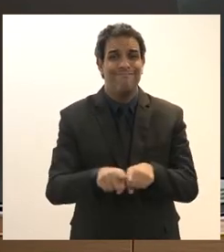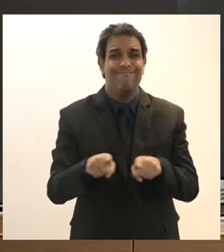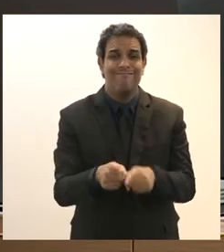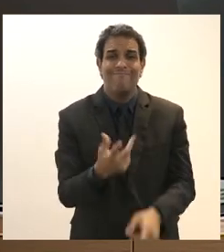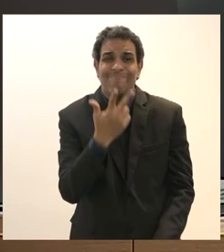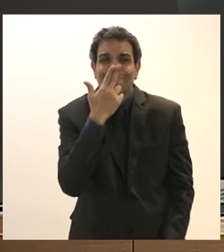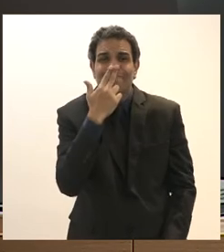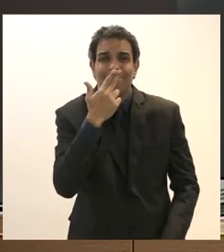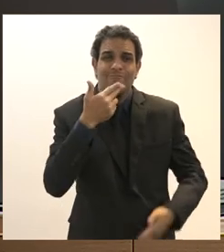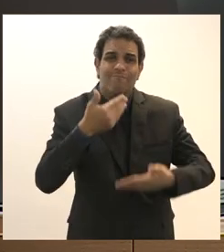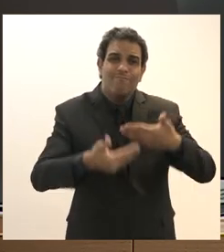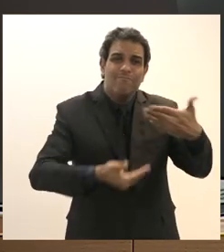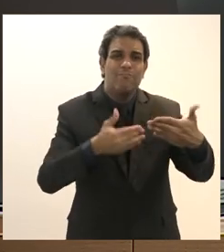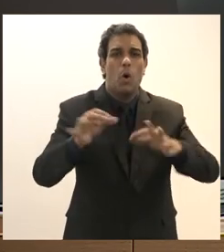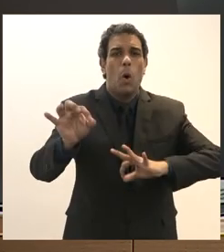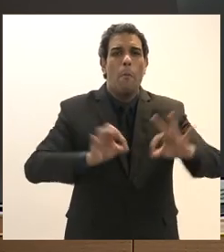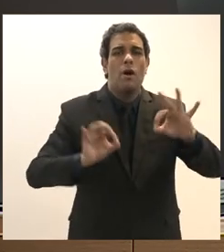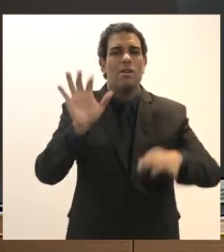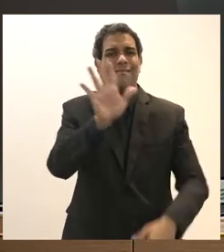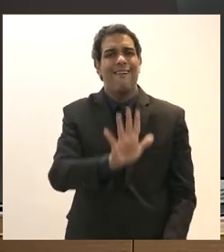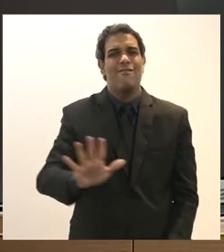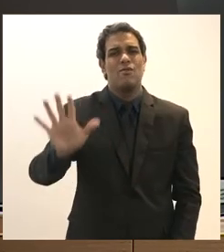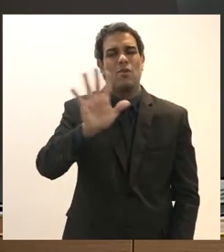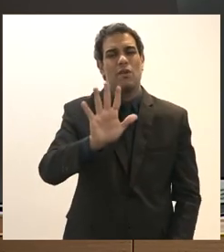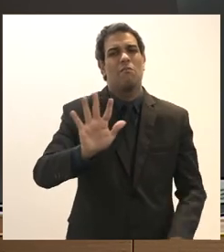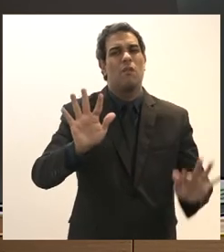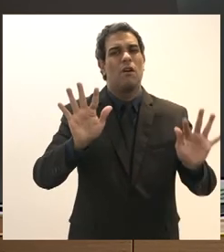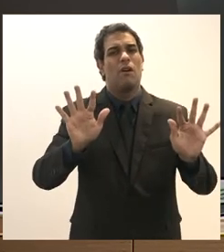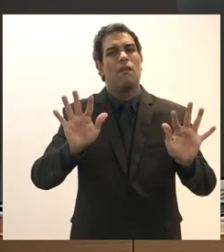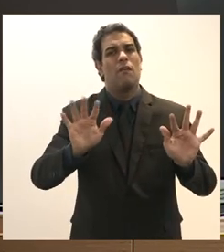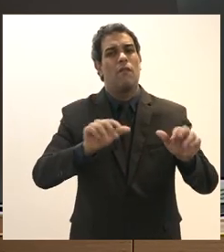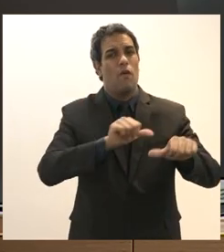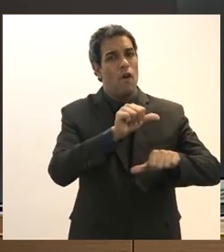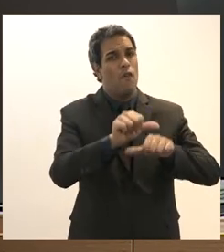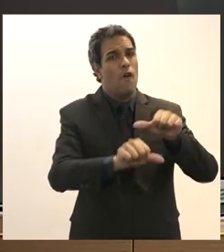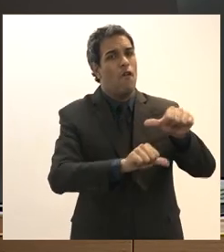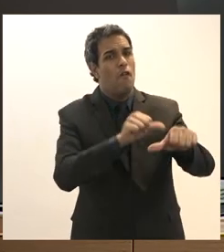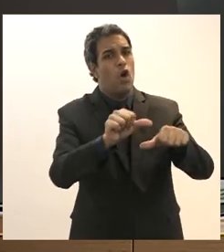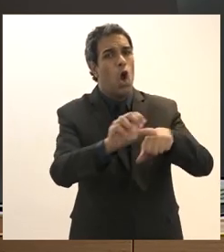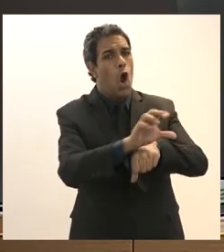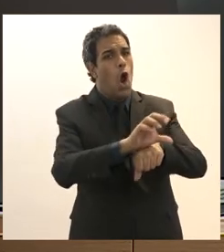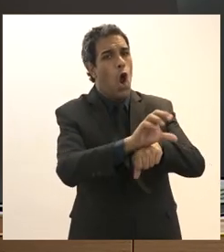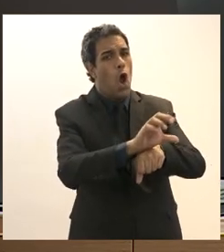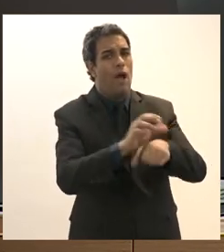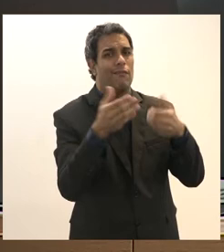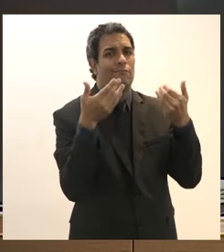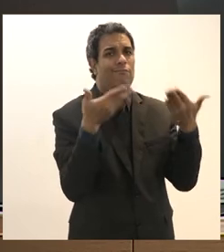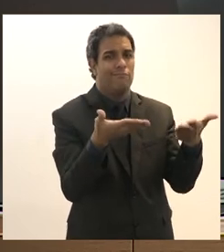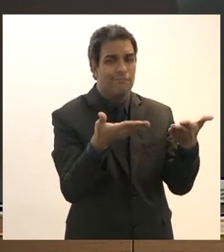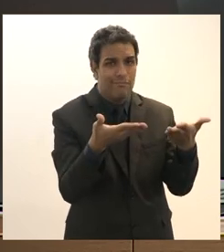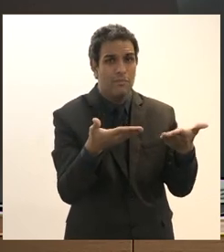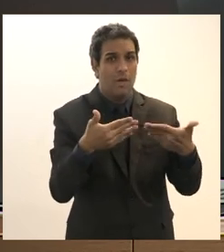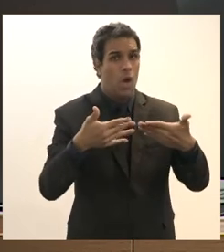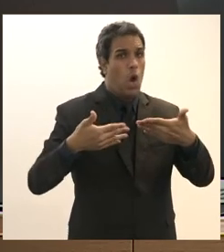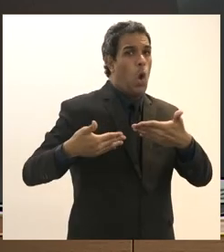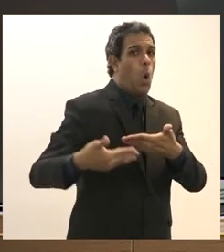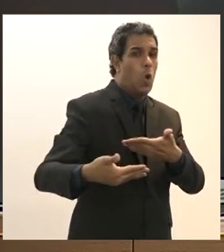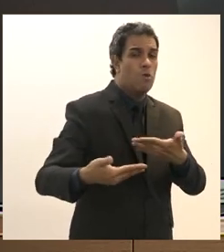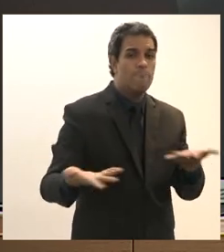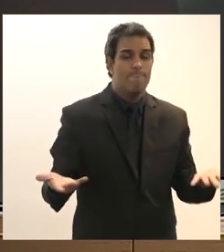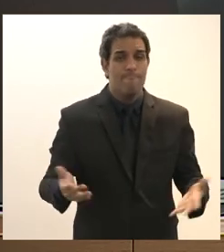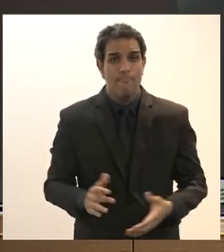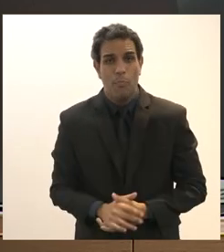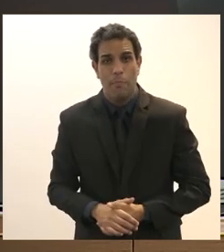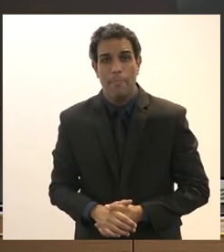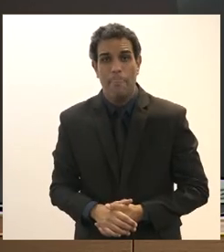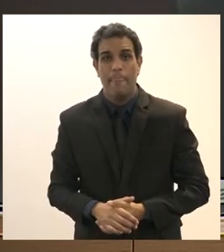construção de um projeto nacional quer dizer foi sendo modificada modificada chegamos aos dias de hoje em